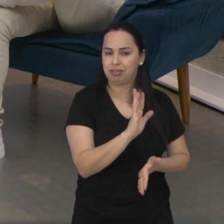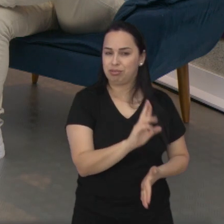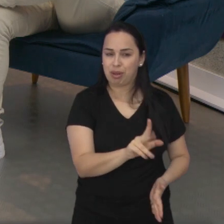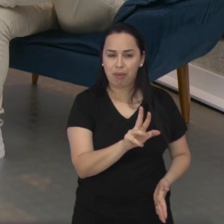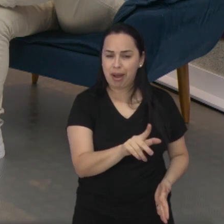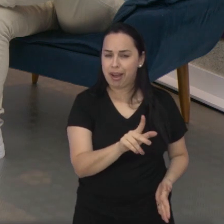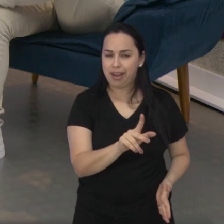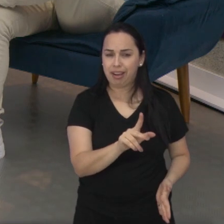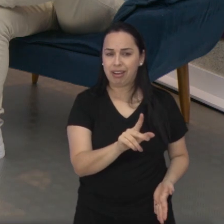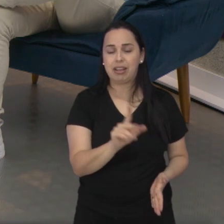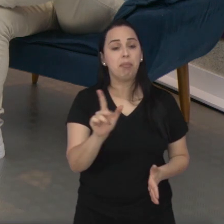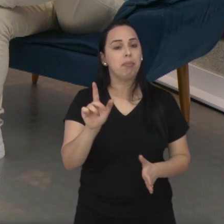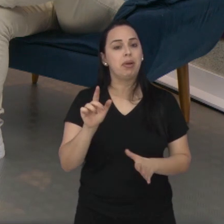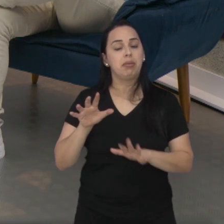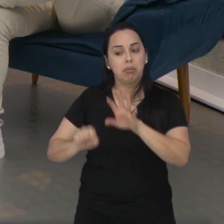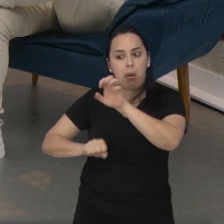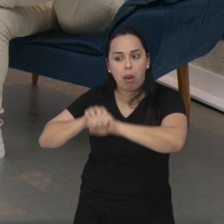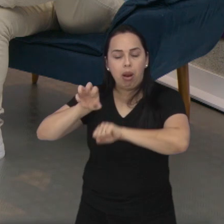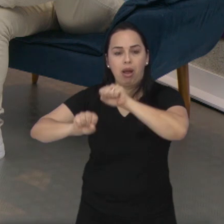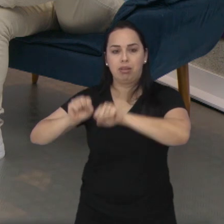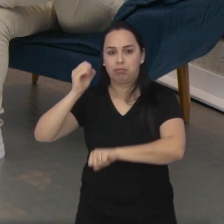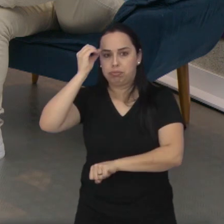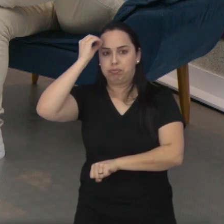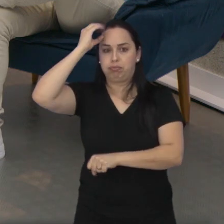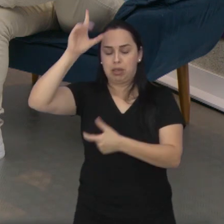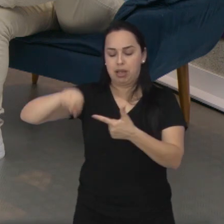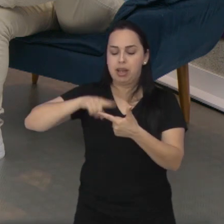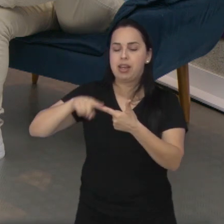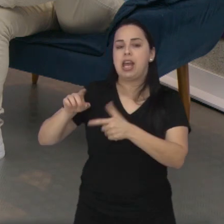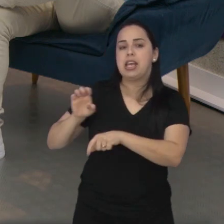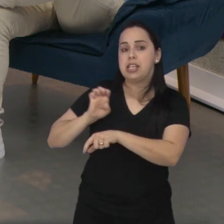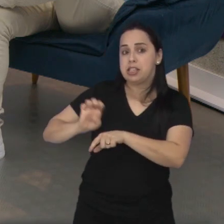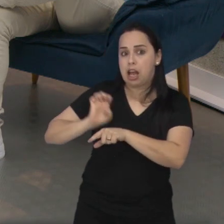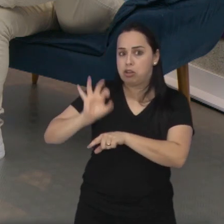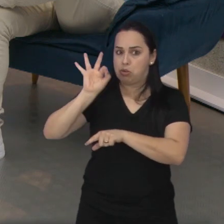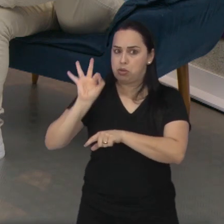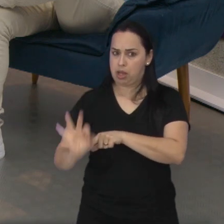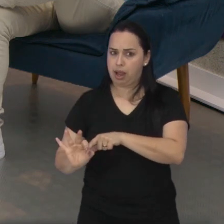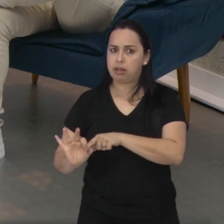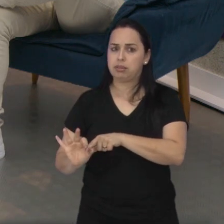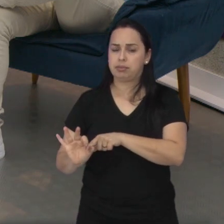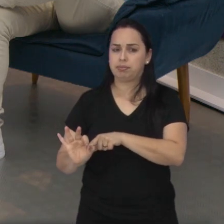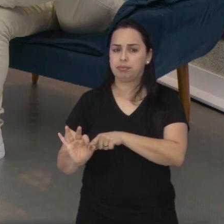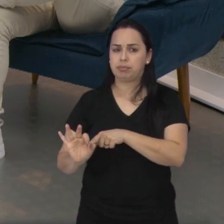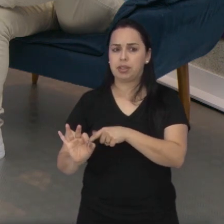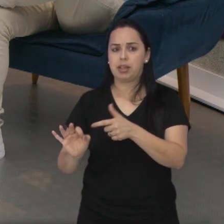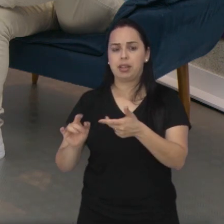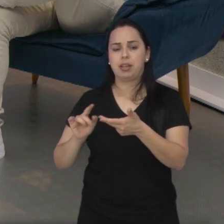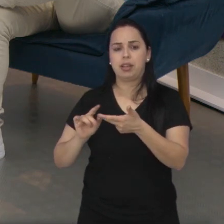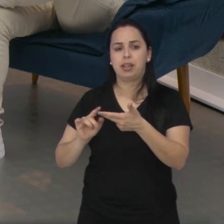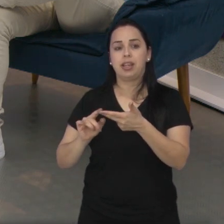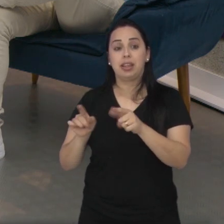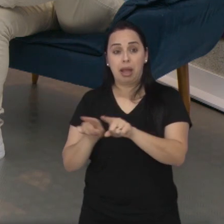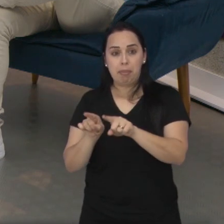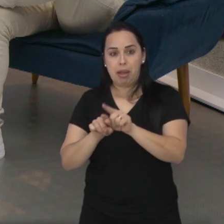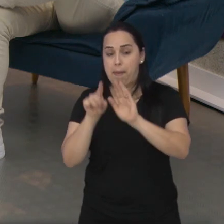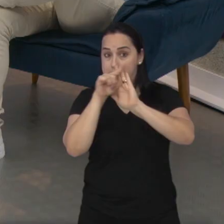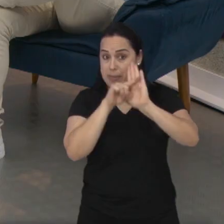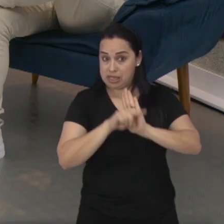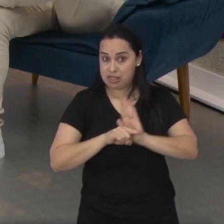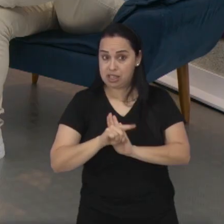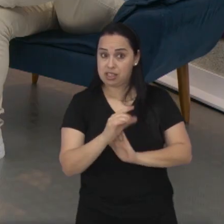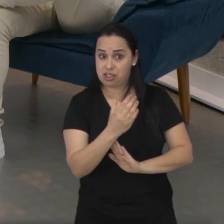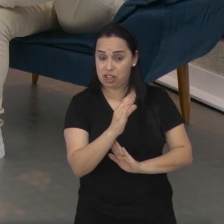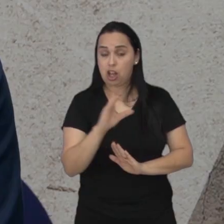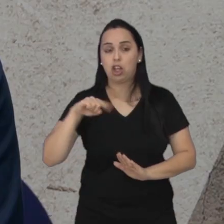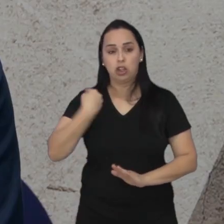tirar boas notas. Ele tem que buscar conhecimento, estagiar corretamente, fazer uma iniciação